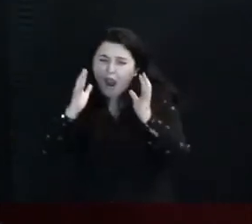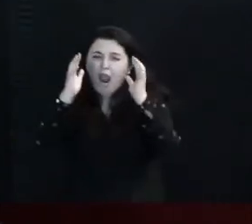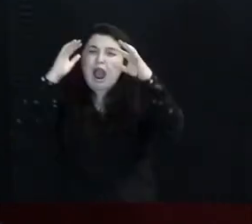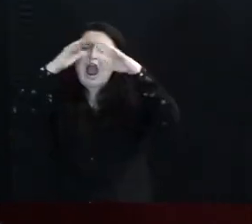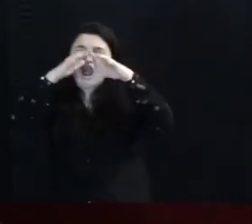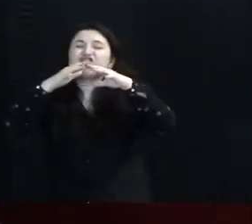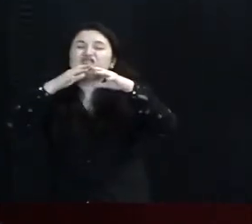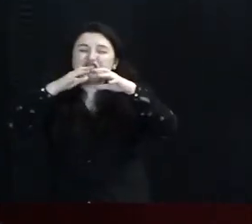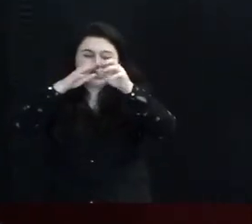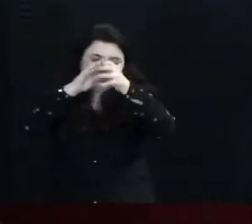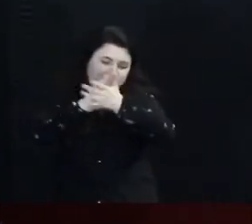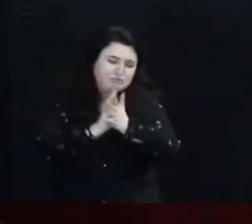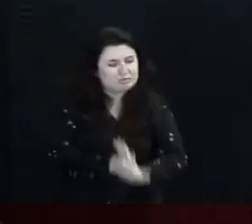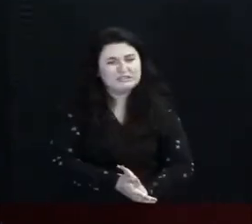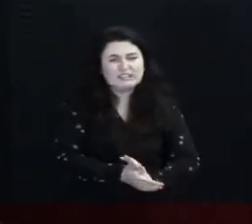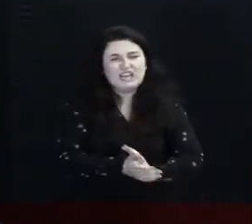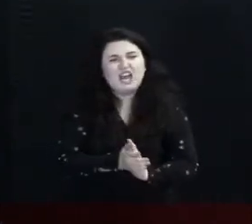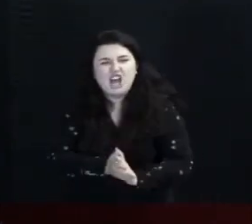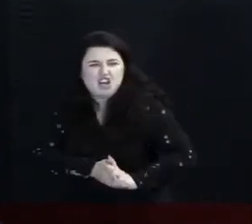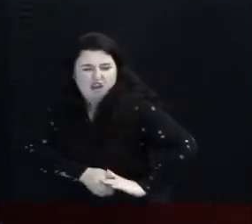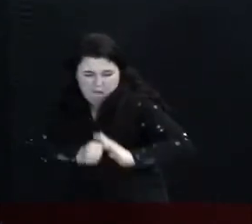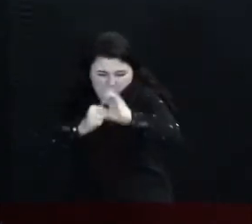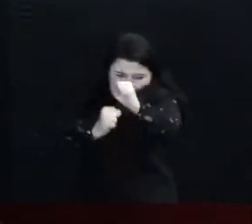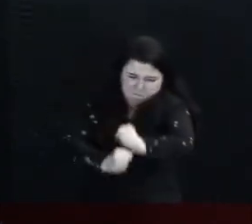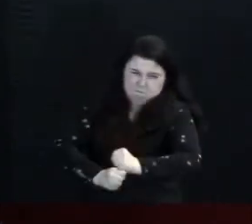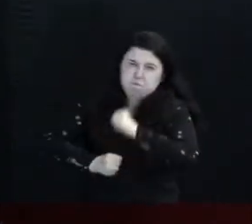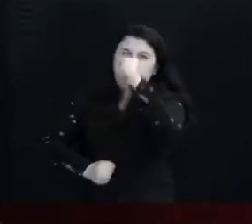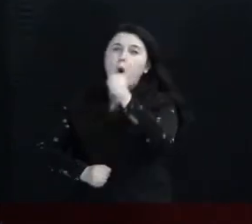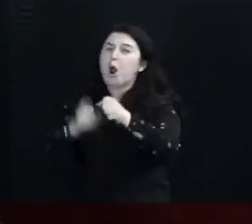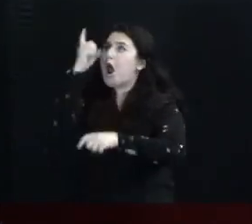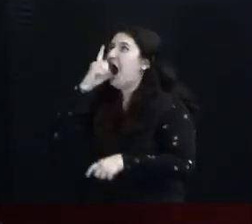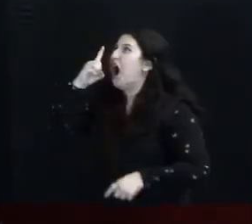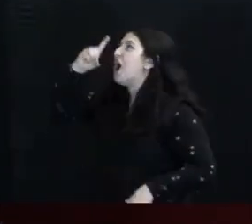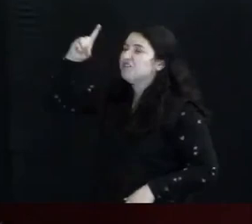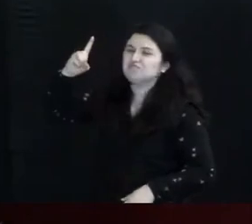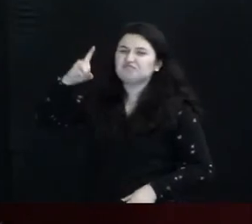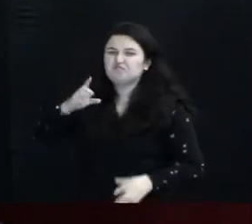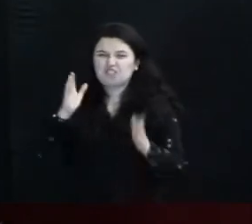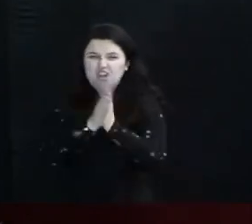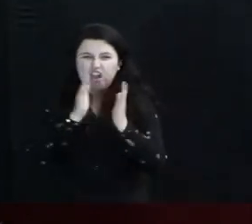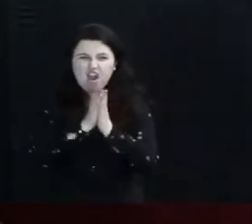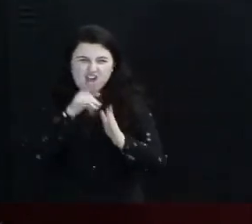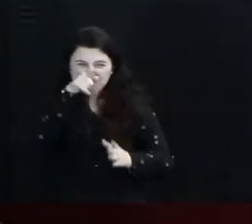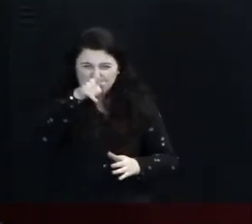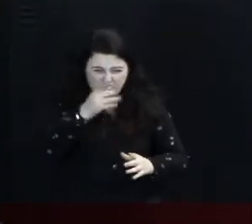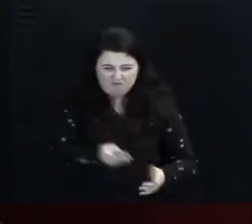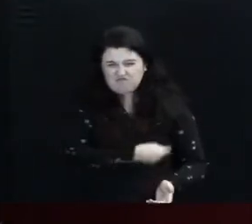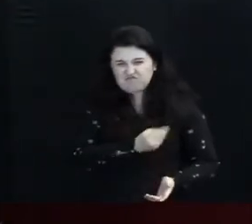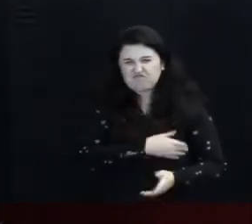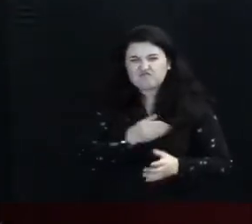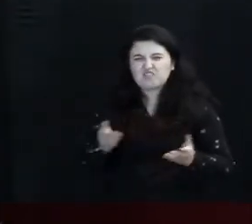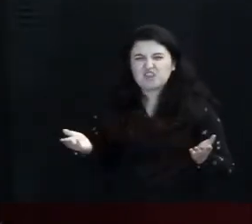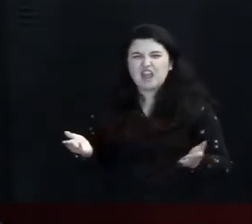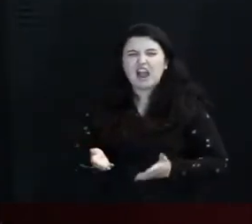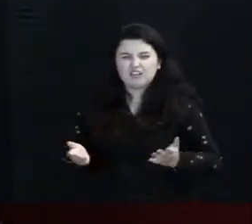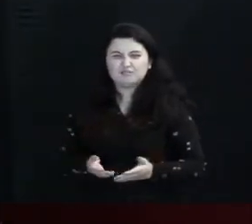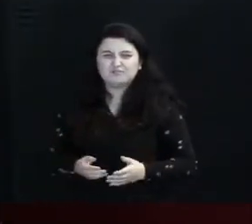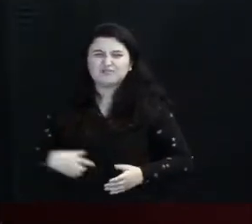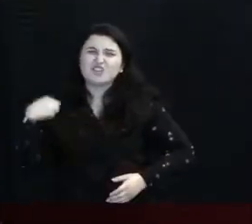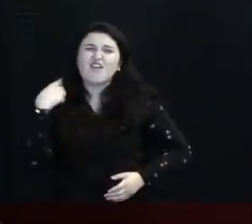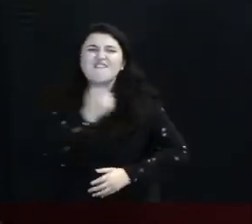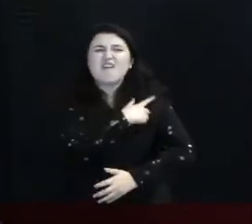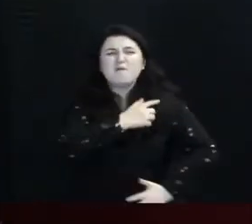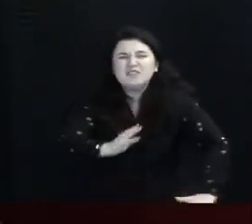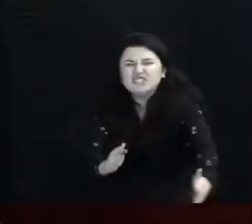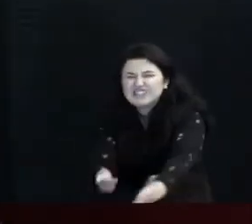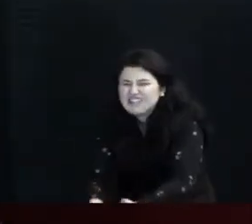reproduzir O poder de Deus E é sobre isso Que eu quero orar Sobre a tua vida Essa noite Vamos entregar ao